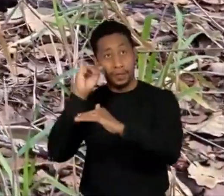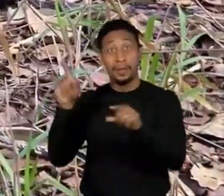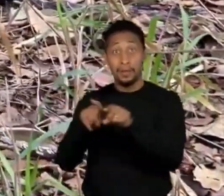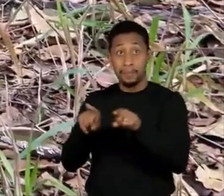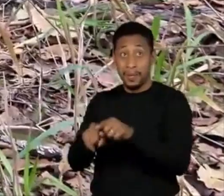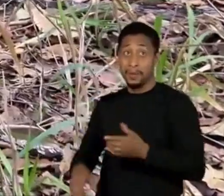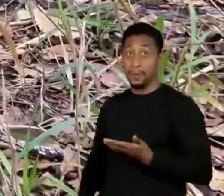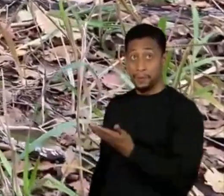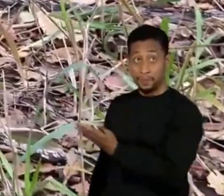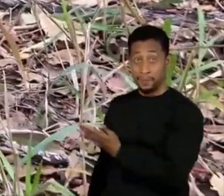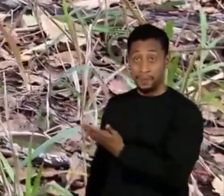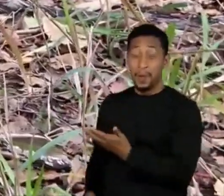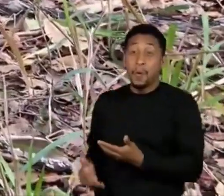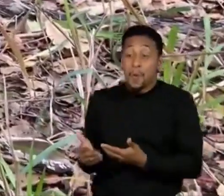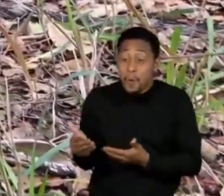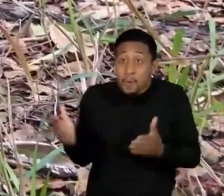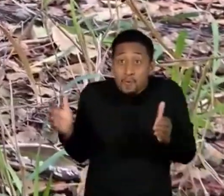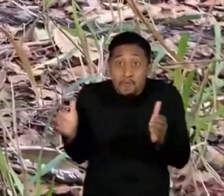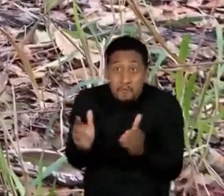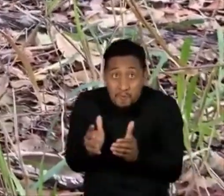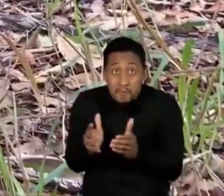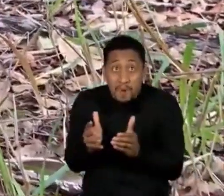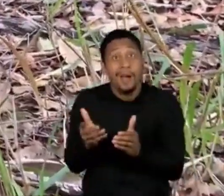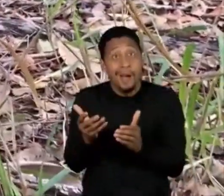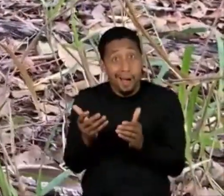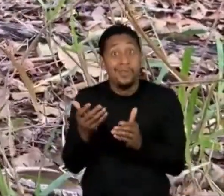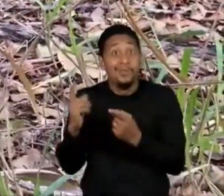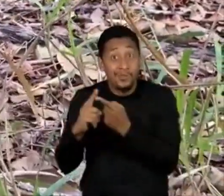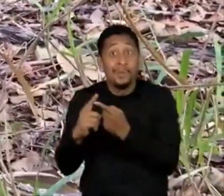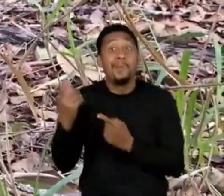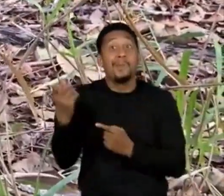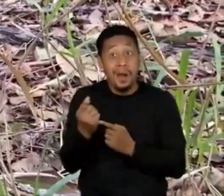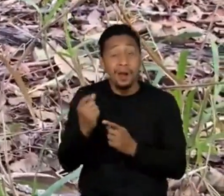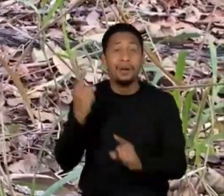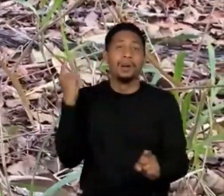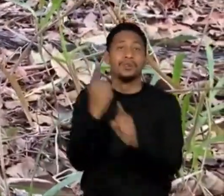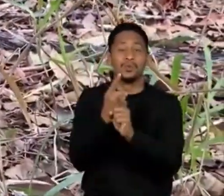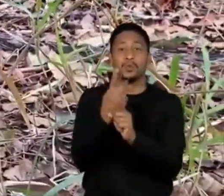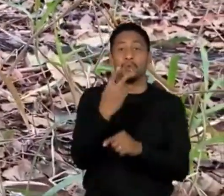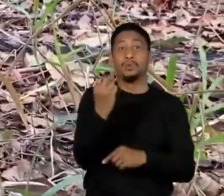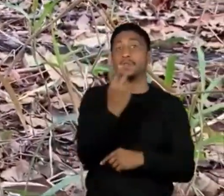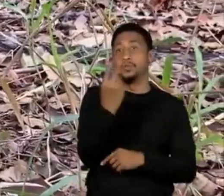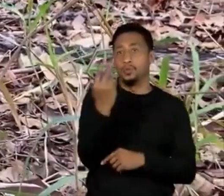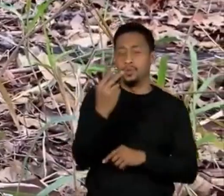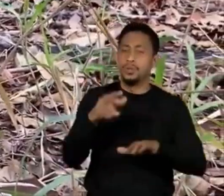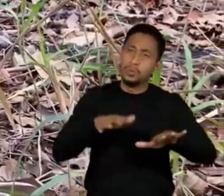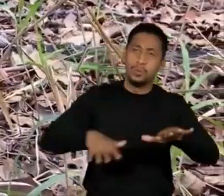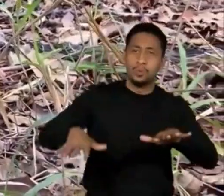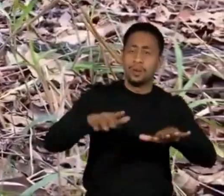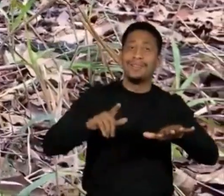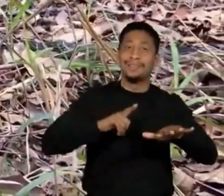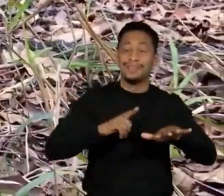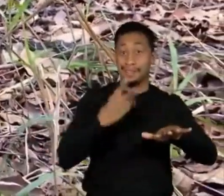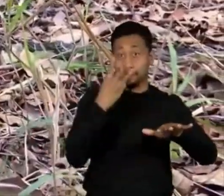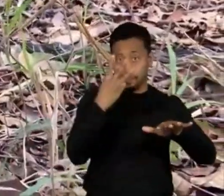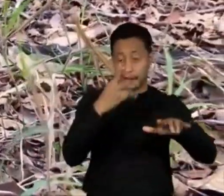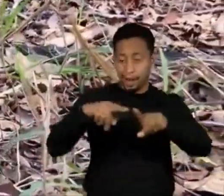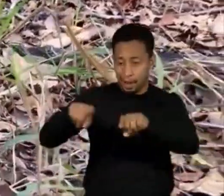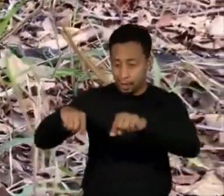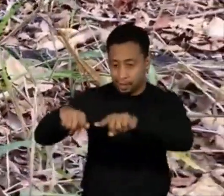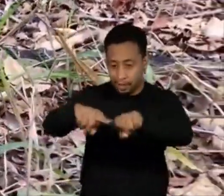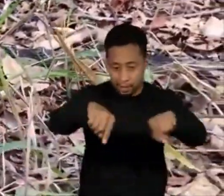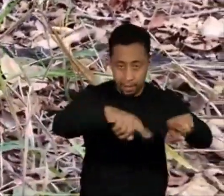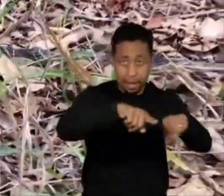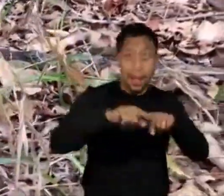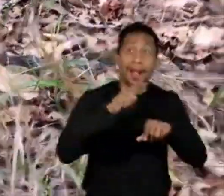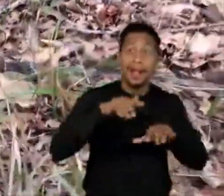bandeira albino. Ele foi encontrado em 2022 na região de Três Lagoas, no Mato Grosso do Sul. O